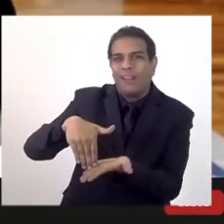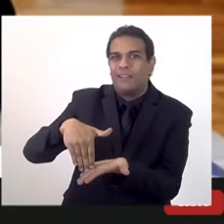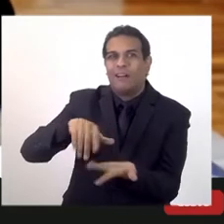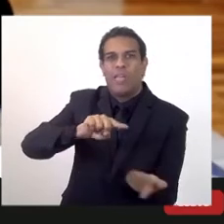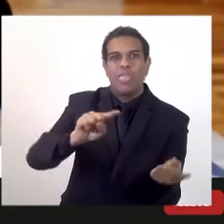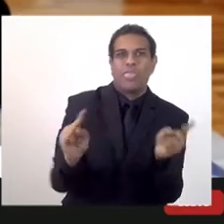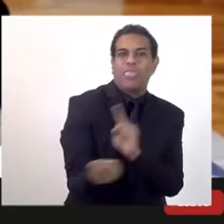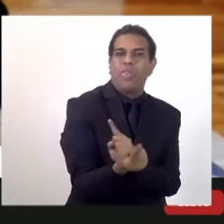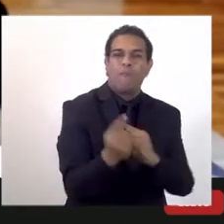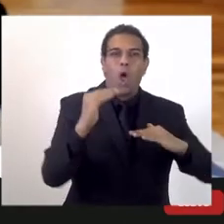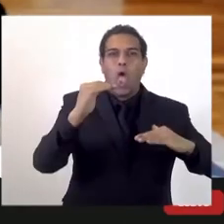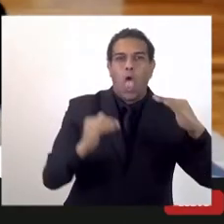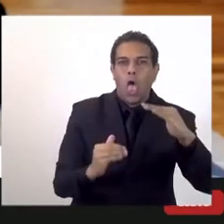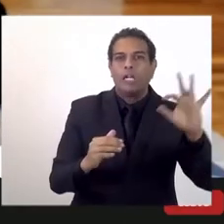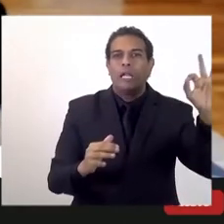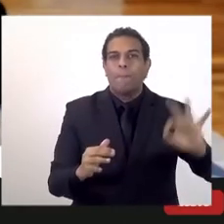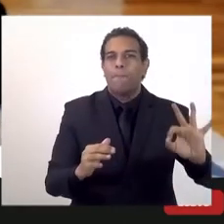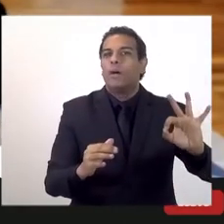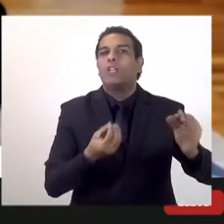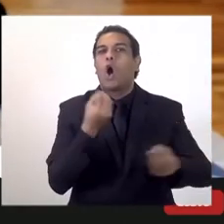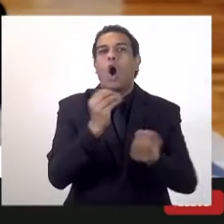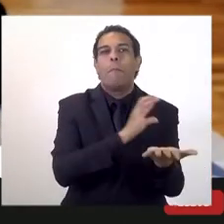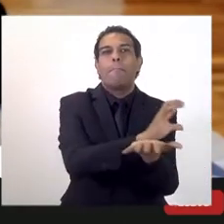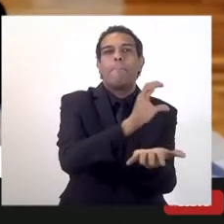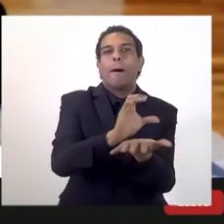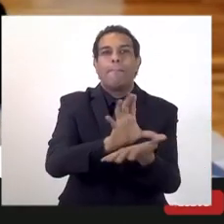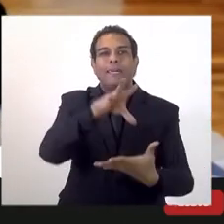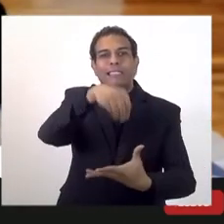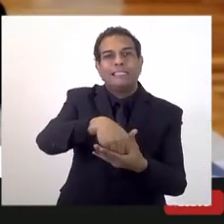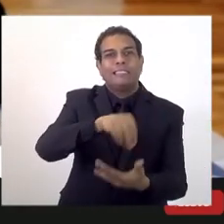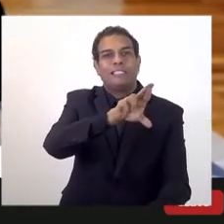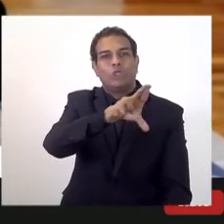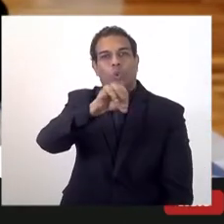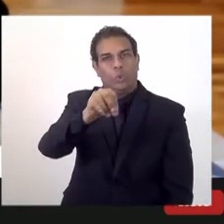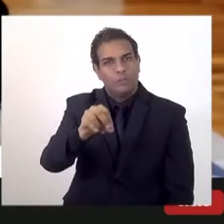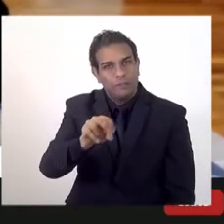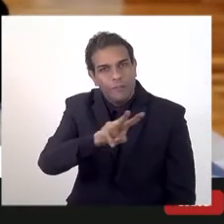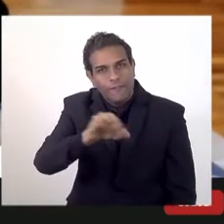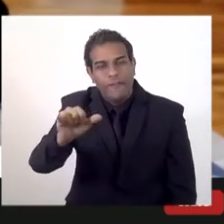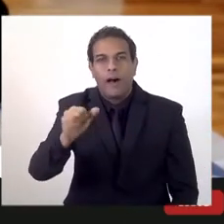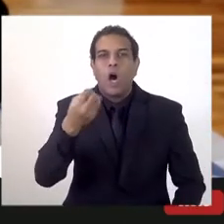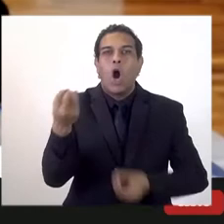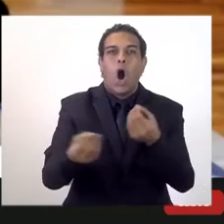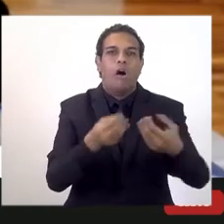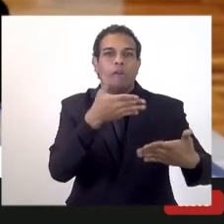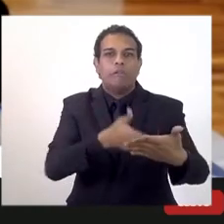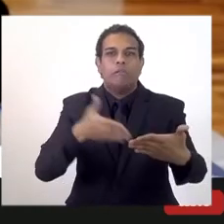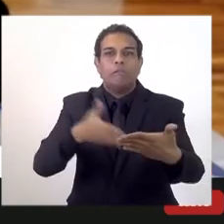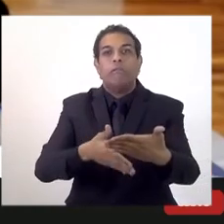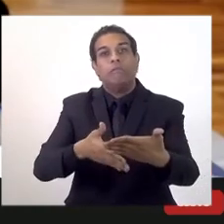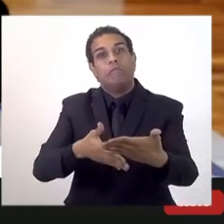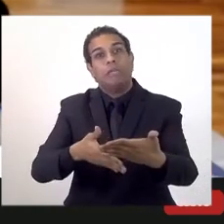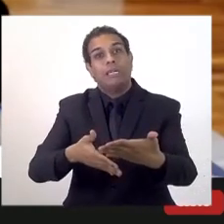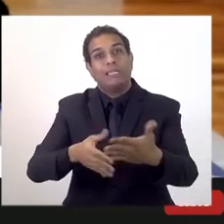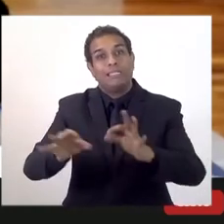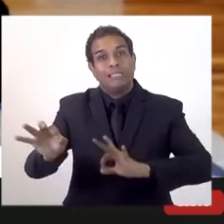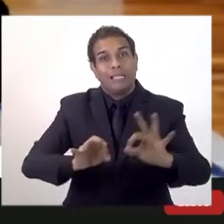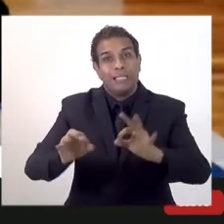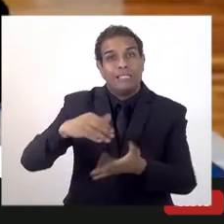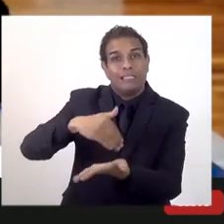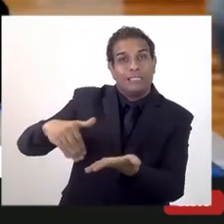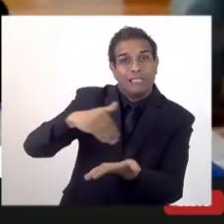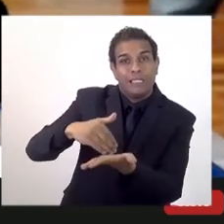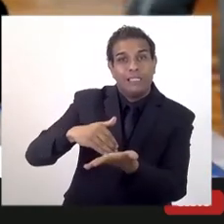foi falado aqui, a possibilidade de ser administrado pela Secretaria de Planejamento, pelo secretário ou